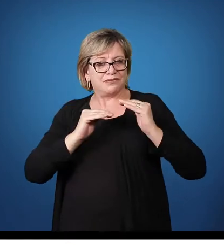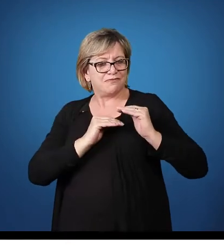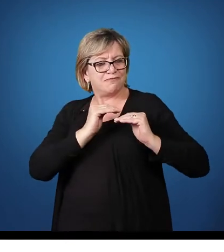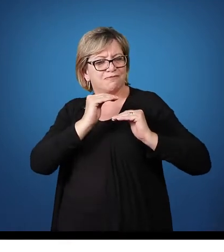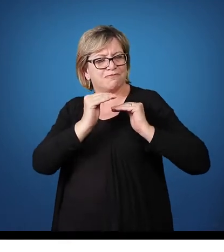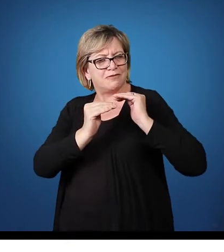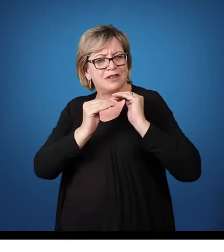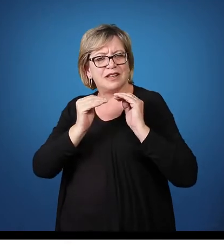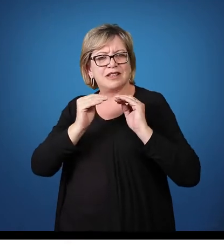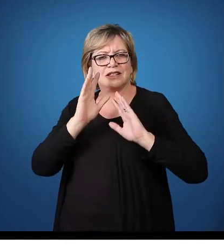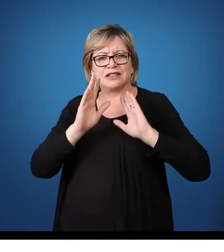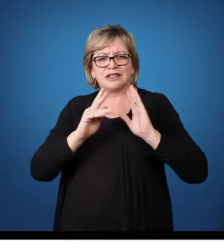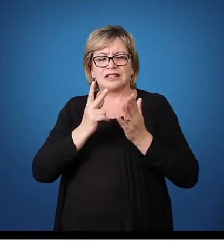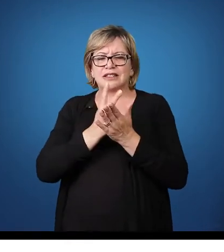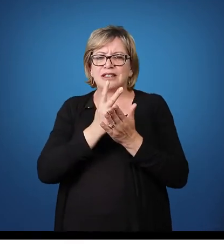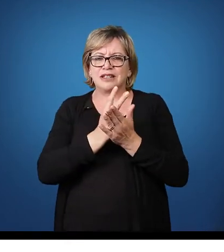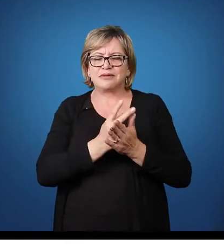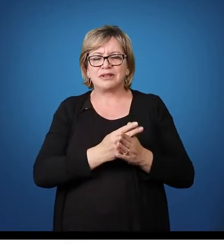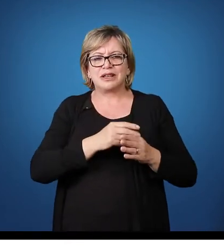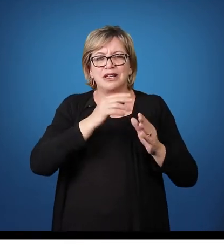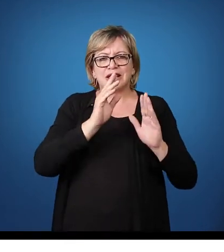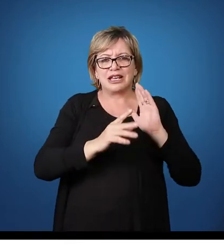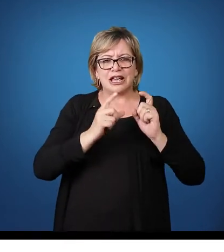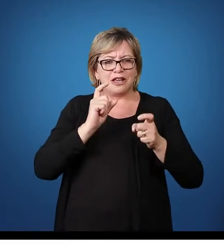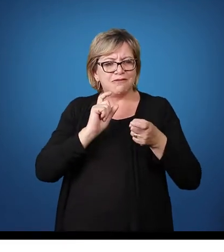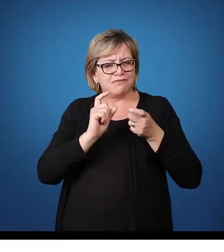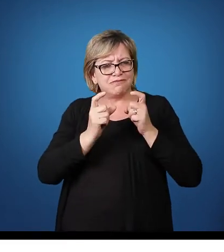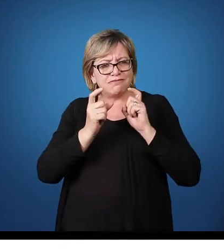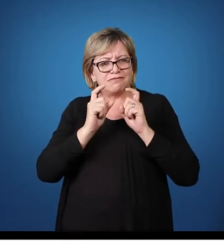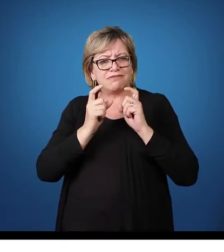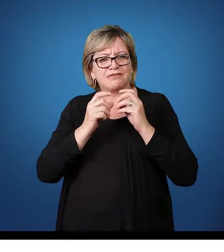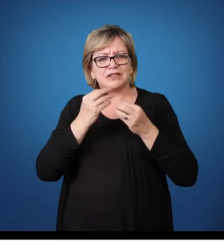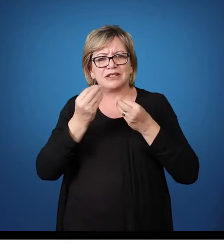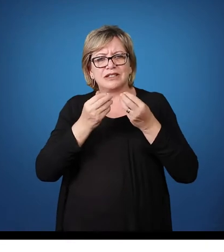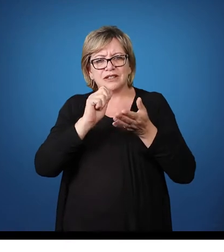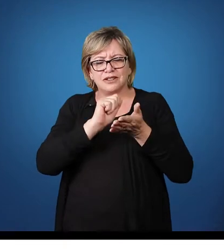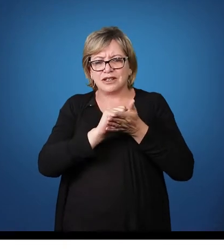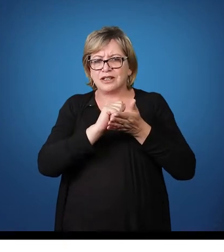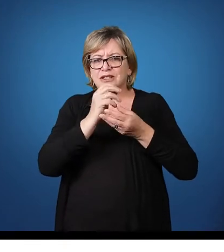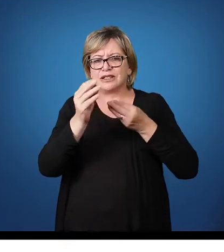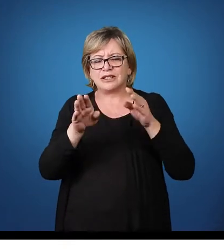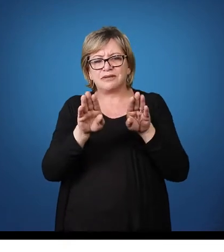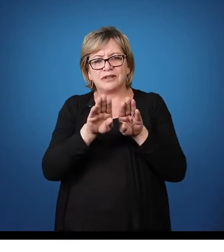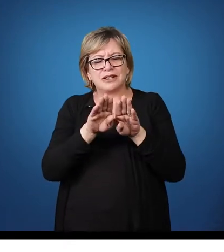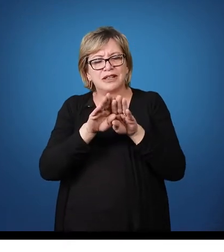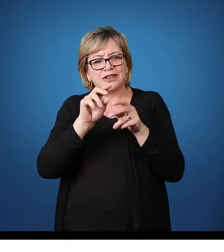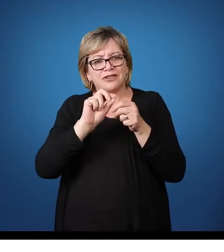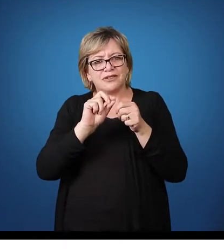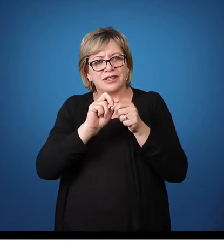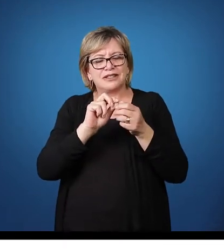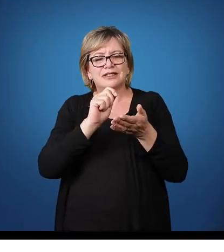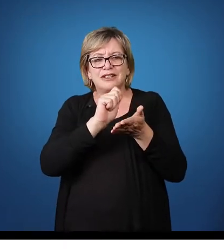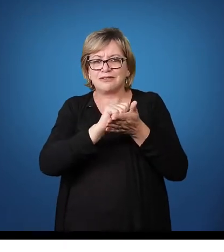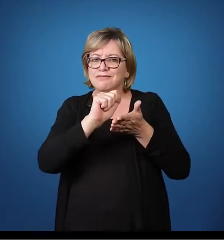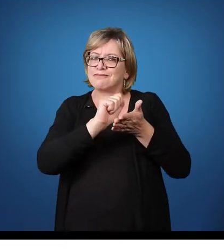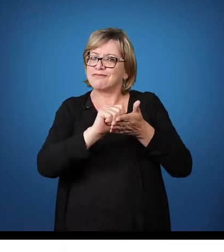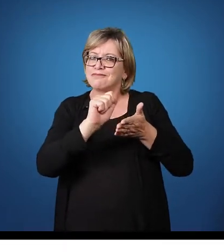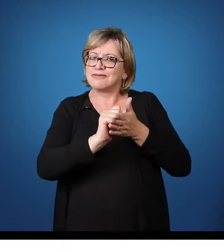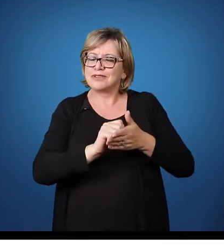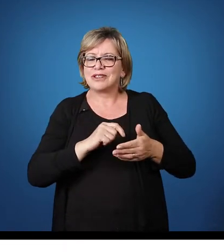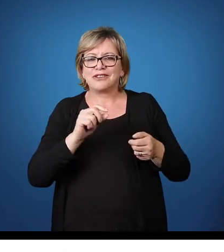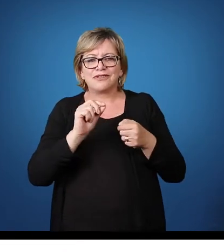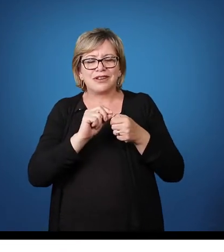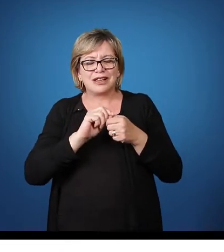algumas, durante o ano, algumas formas, né, escrita com os alunos, elas nos fazem